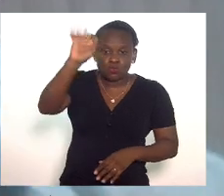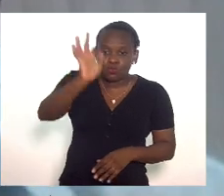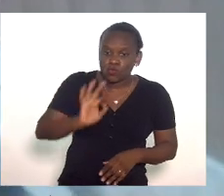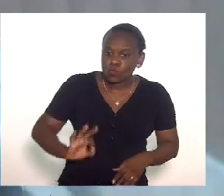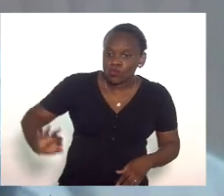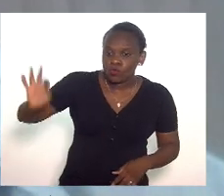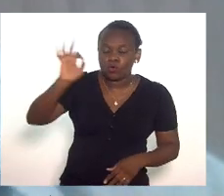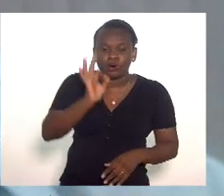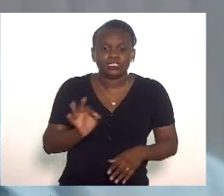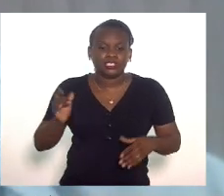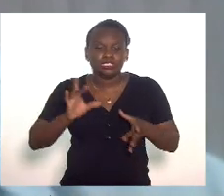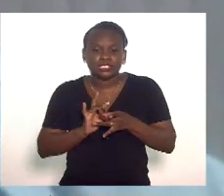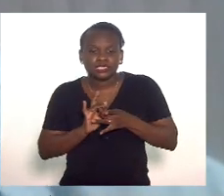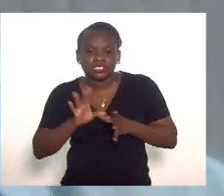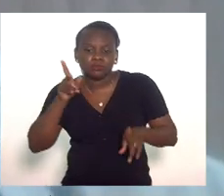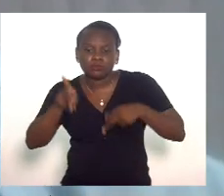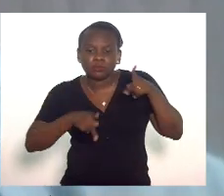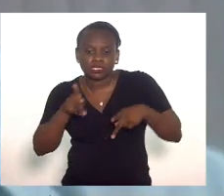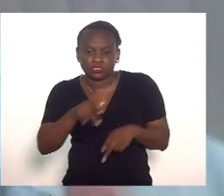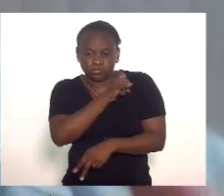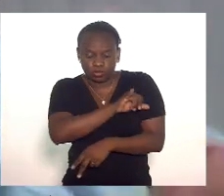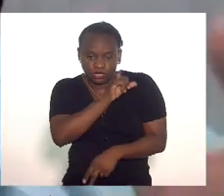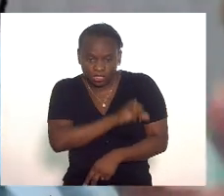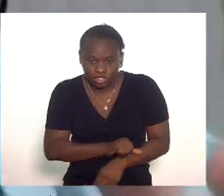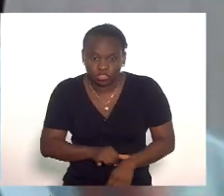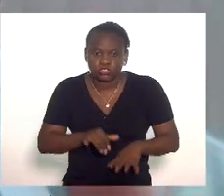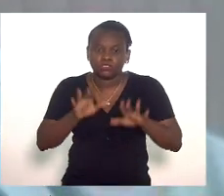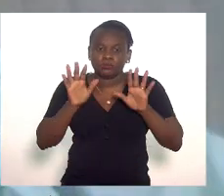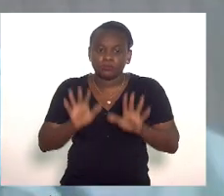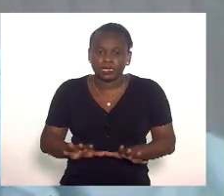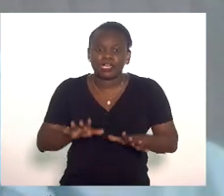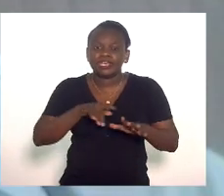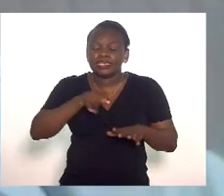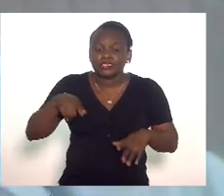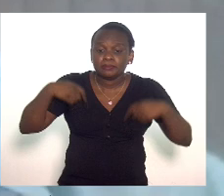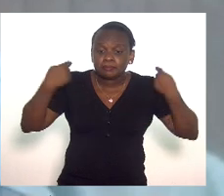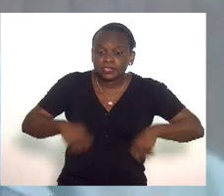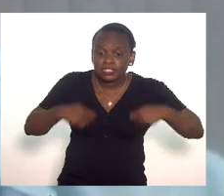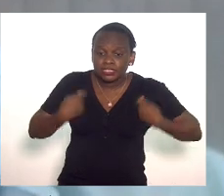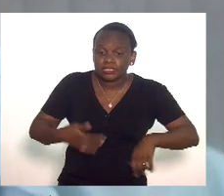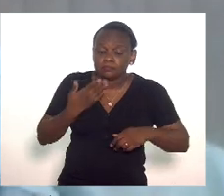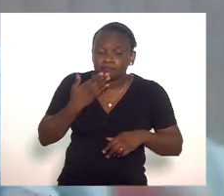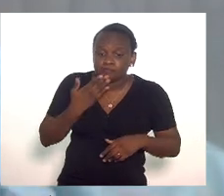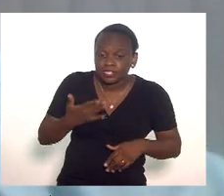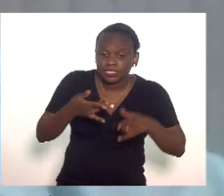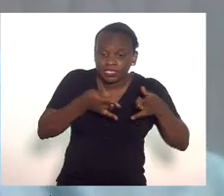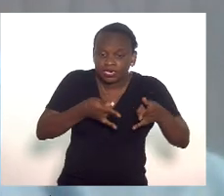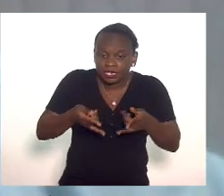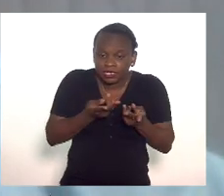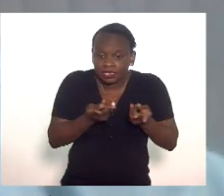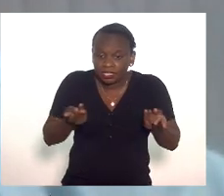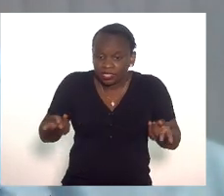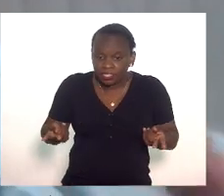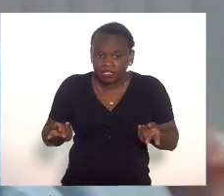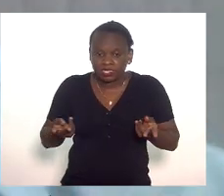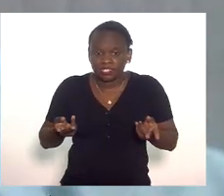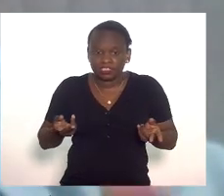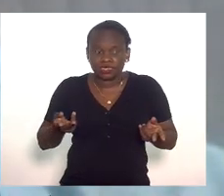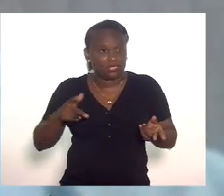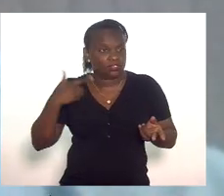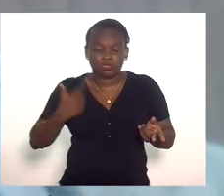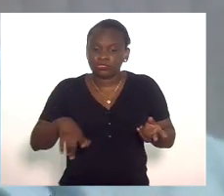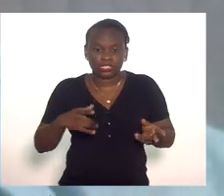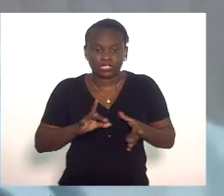disposição da população do Rio de Janeiro mas quando a gente precisa desses leitos esses leitos não